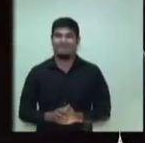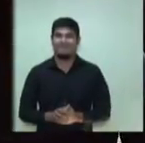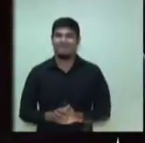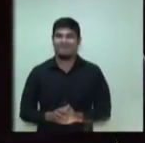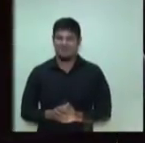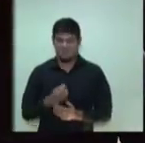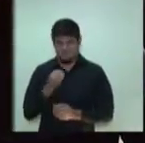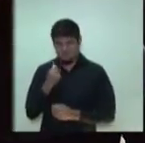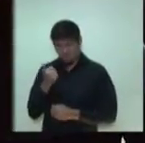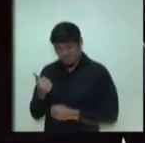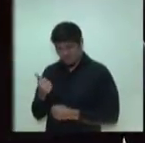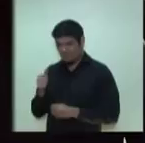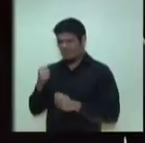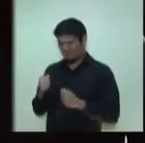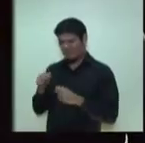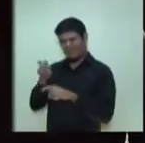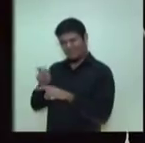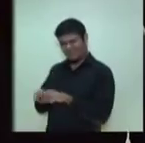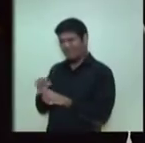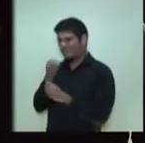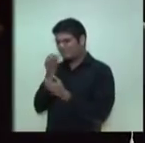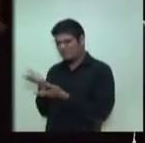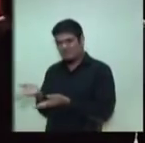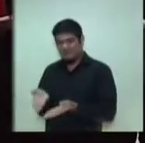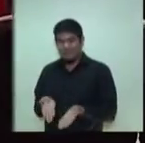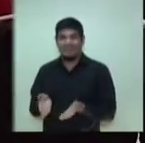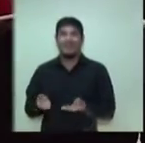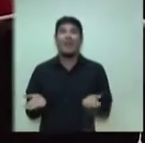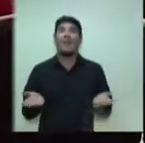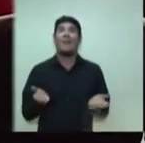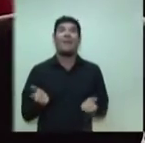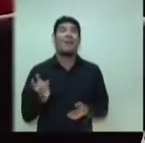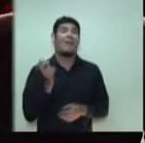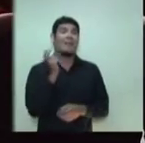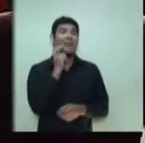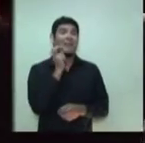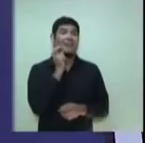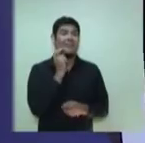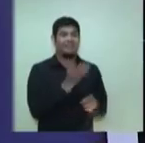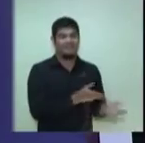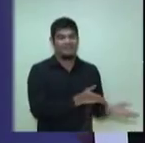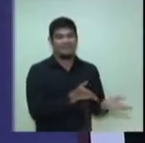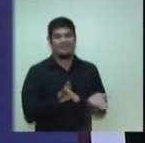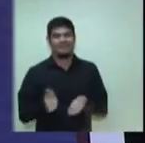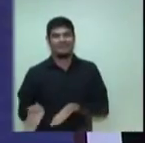Tudo bem, candidato? Você pode se sentar aqui e seja bem-vindo. Agora o candidato Marcelo Ramos.